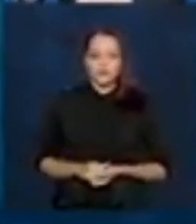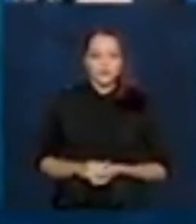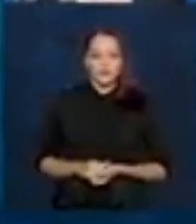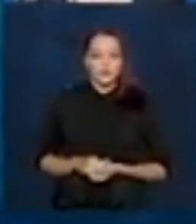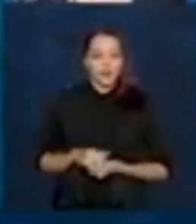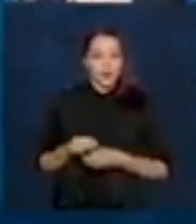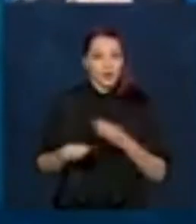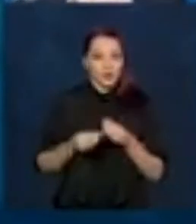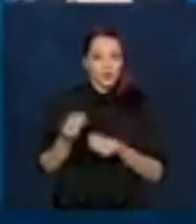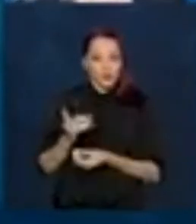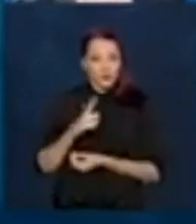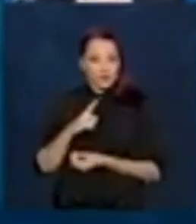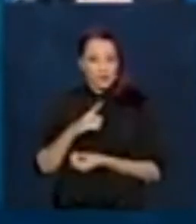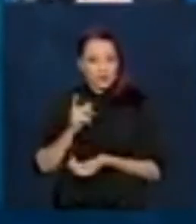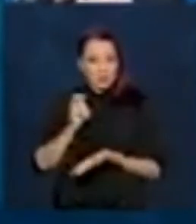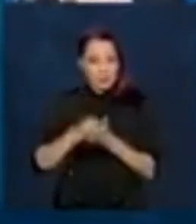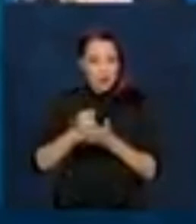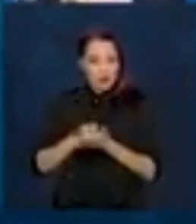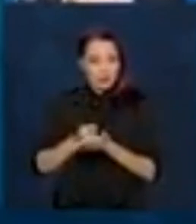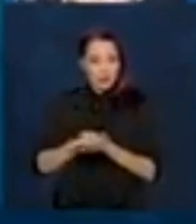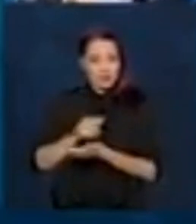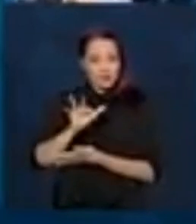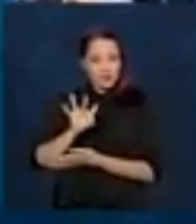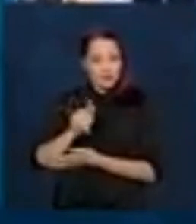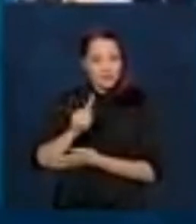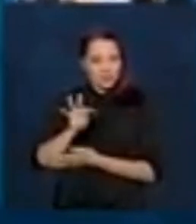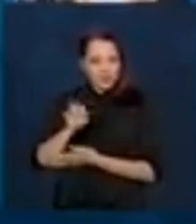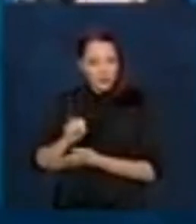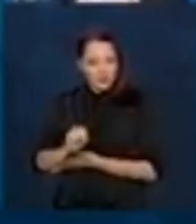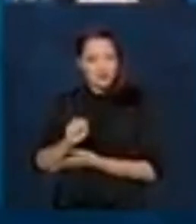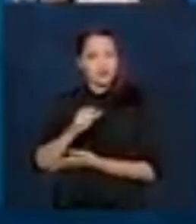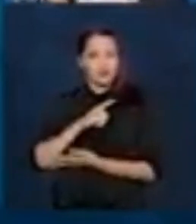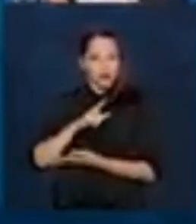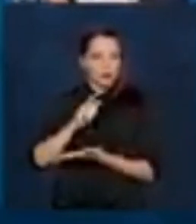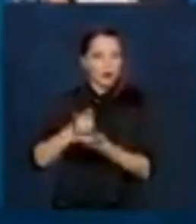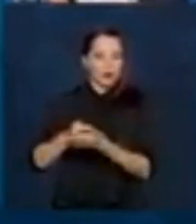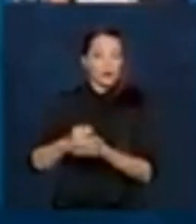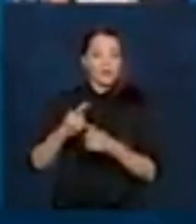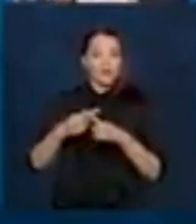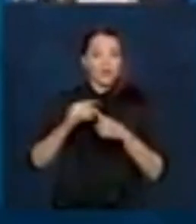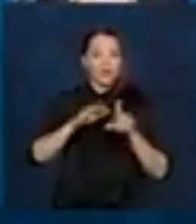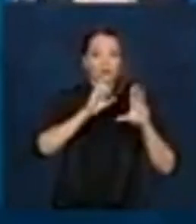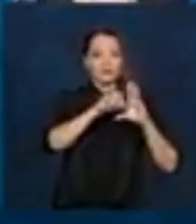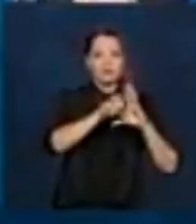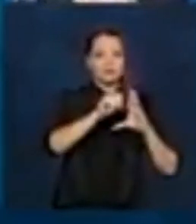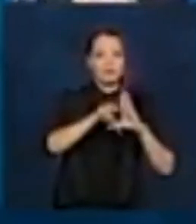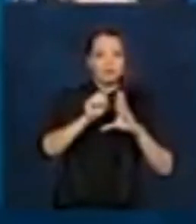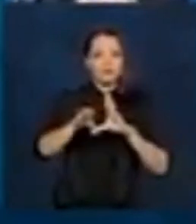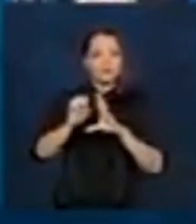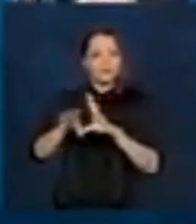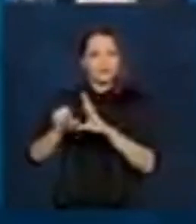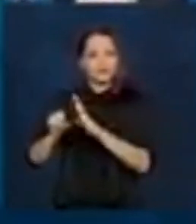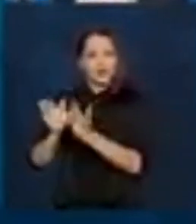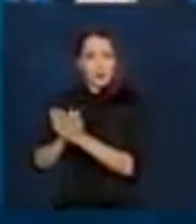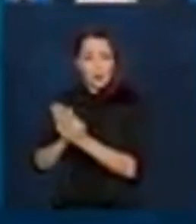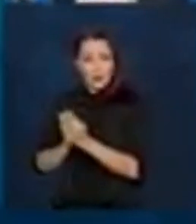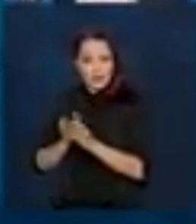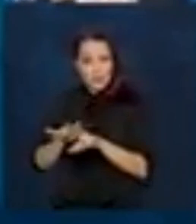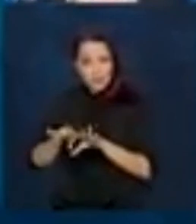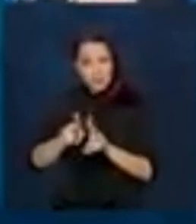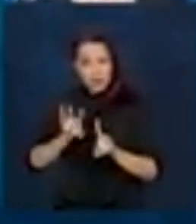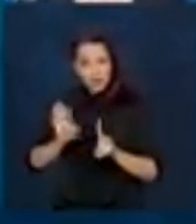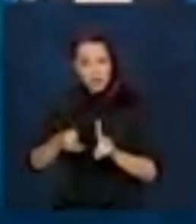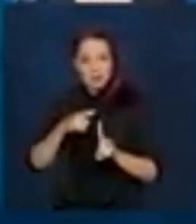como a gente ainda tem o pagamento do FGTS, porque nós já fizemos todos os depósitos nas contas digitais, mas ainda